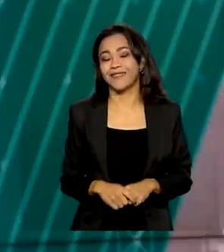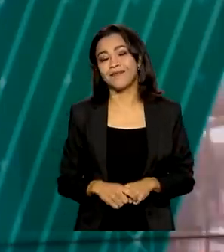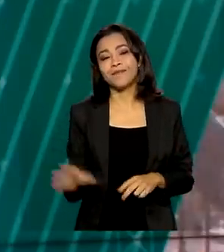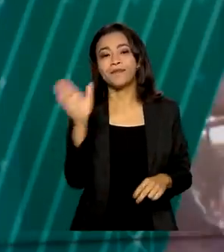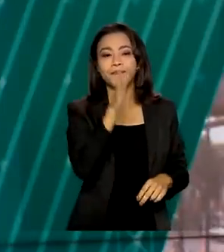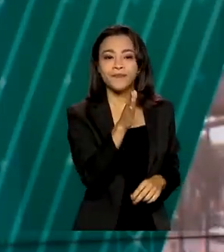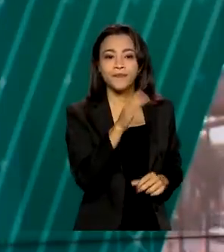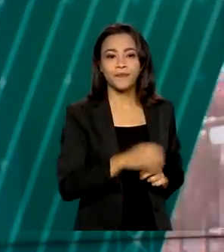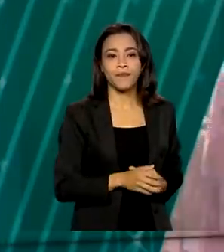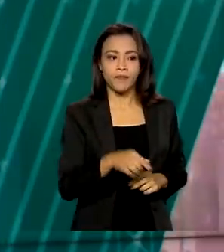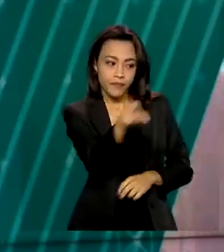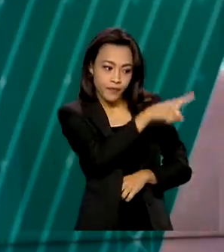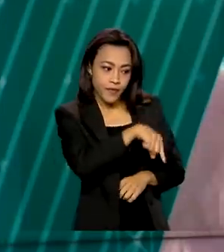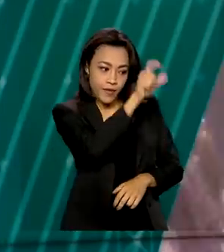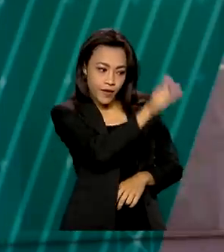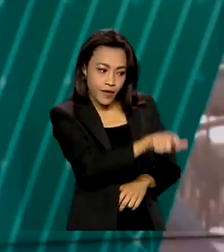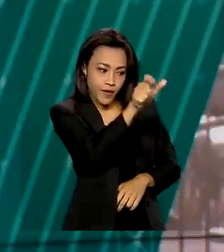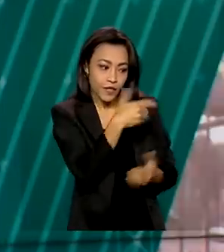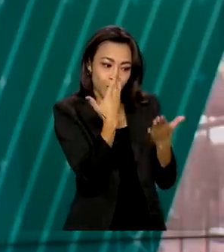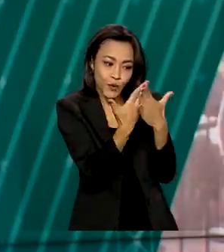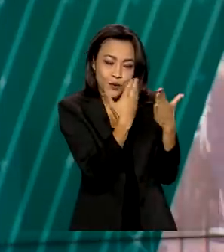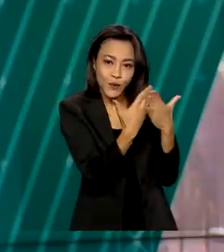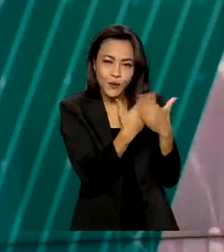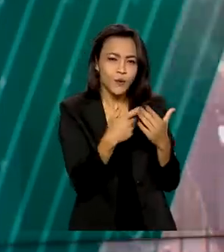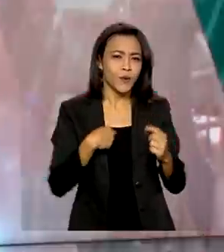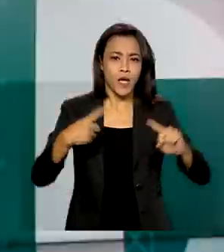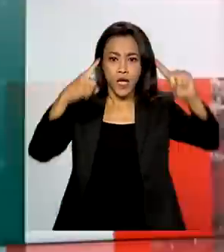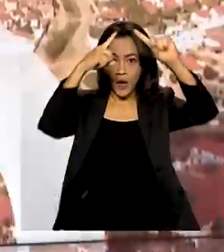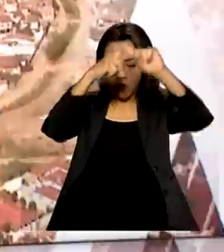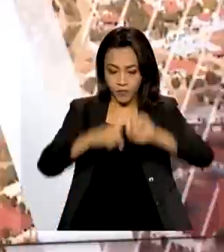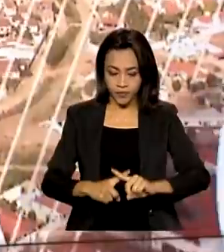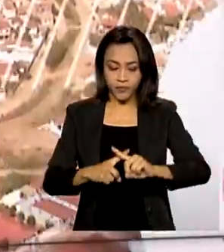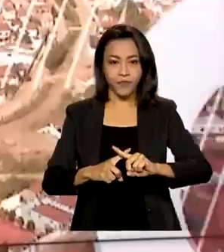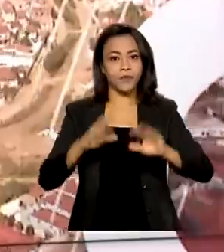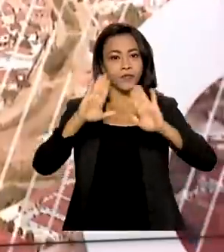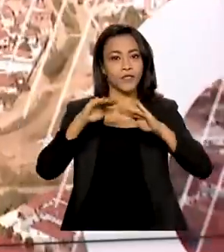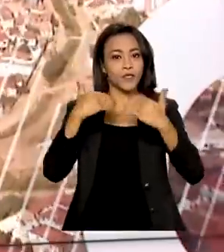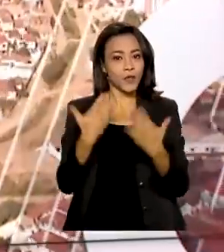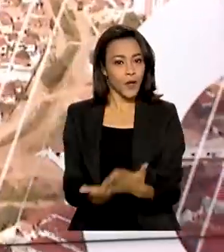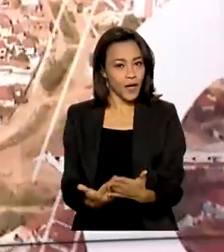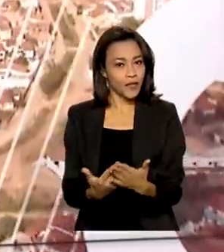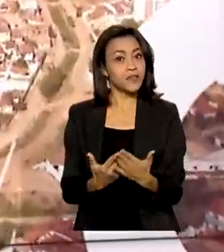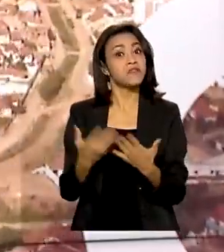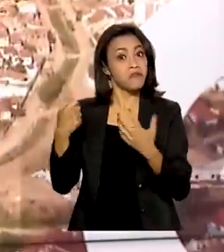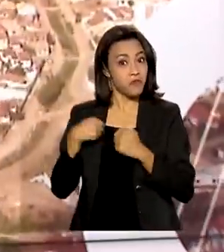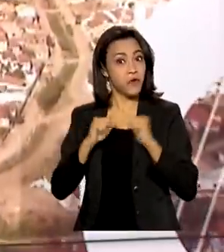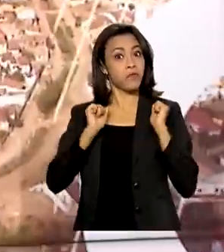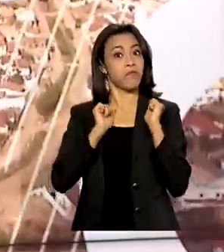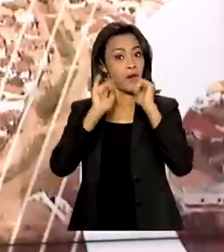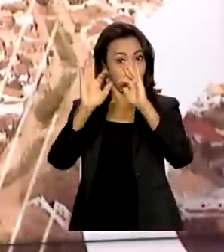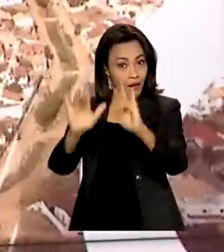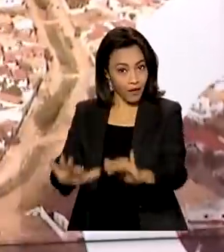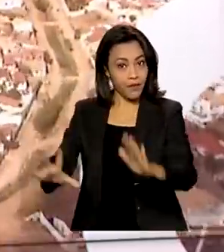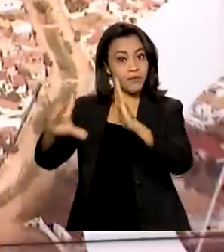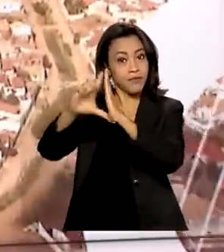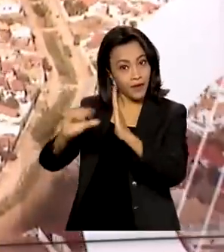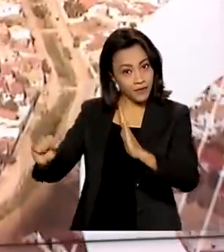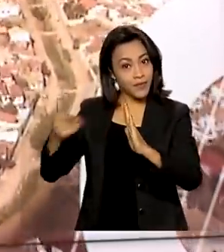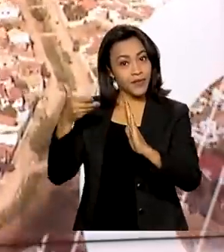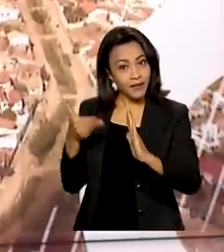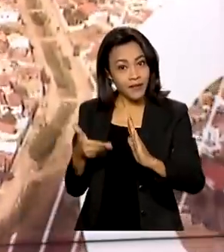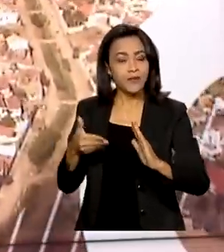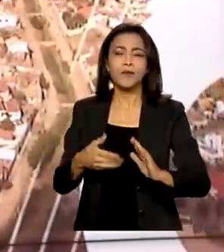Estudantes que disputaram as chamadas Olimpíadas Escolares foram recebidos no Palácio do Planalto. A